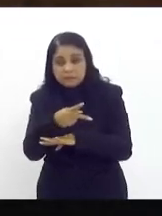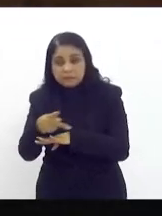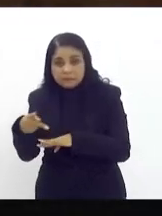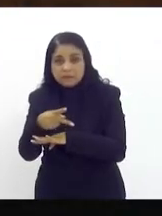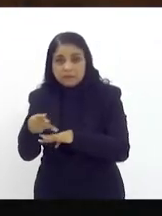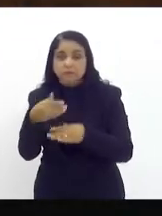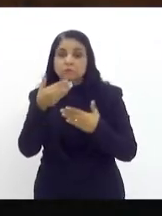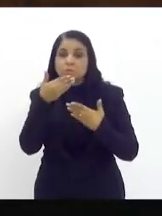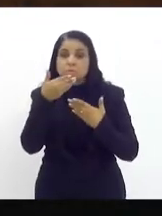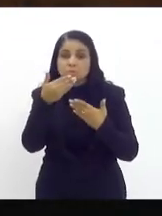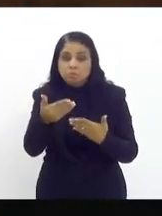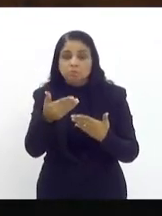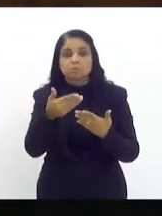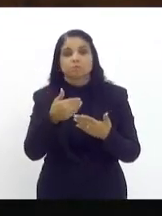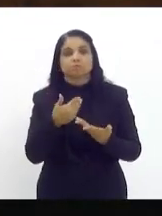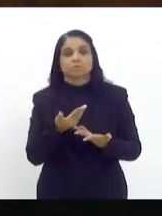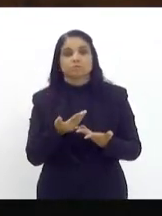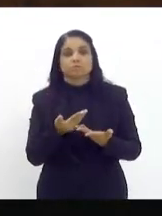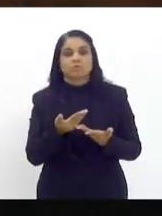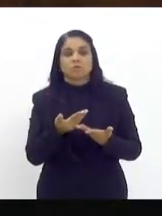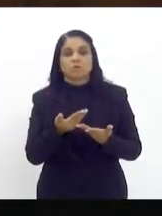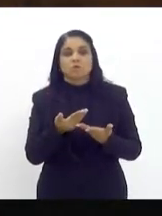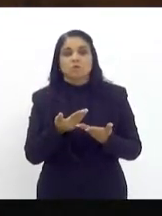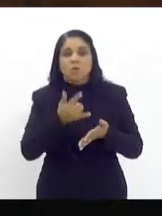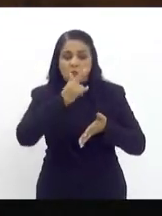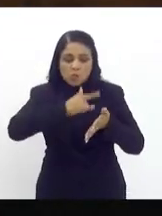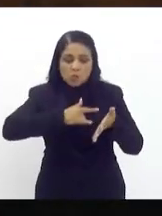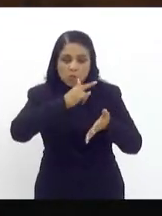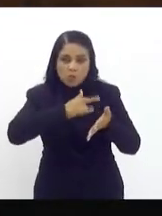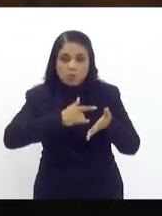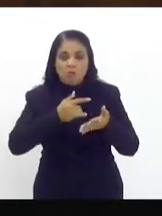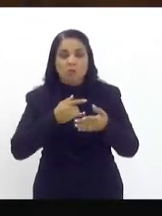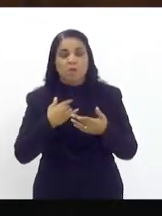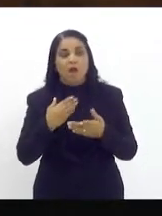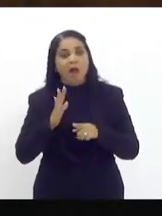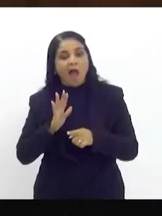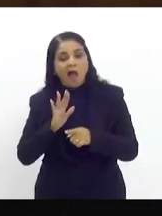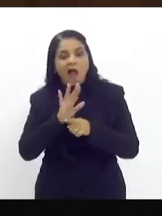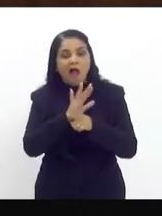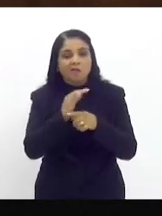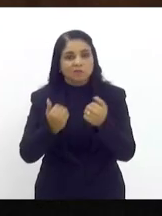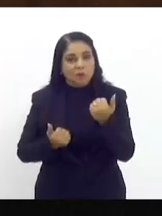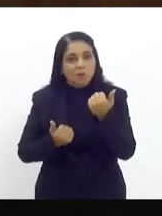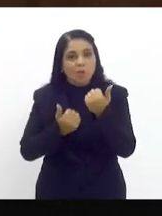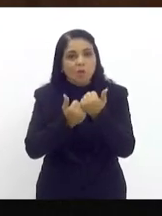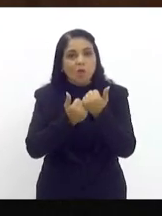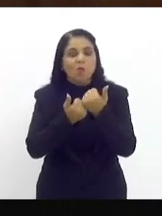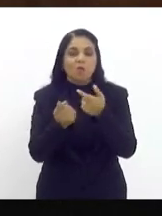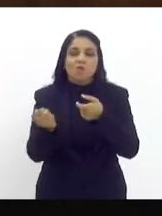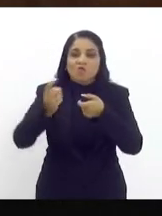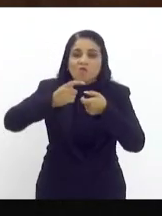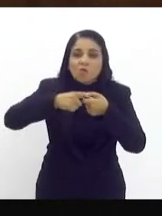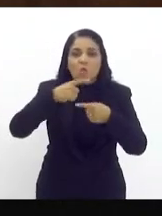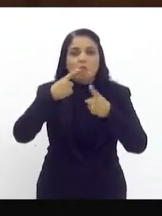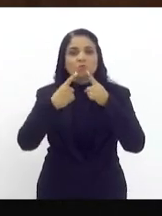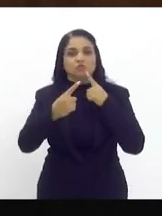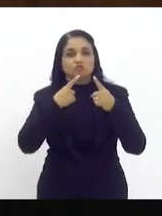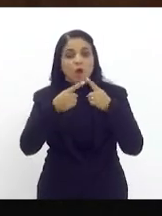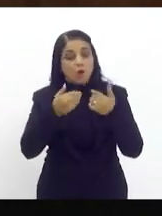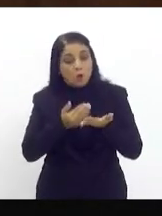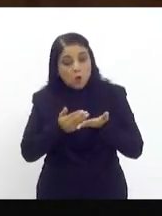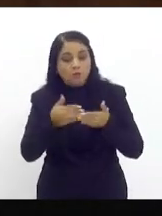solicitação de que nós pudéssemos contribuir para a retomada do diálogo que foi iniciado aqui.